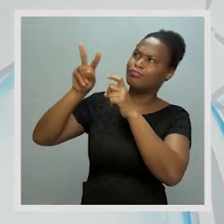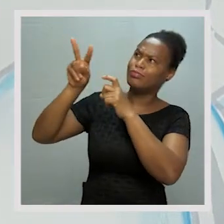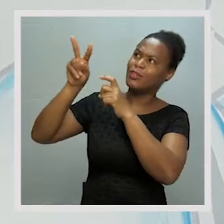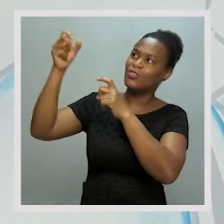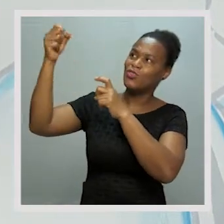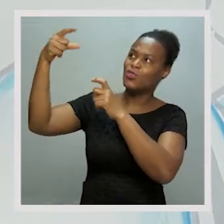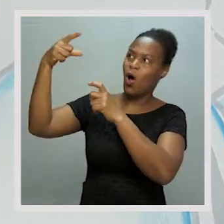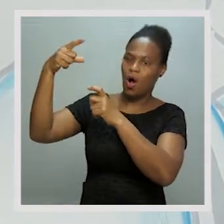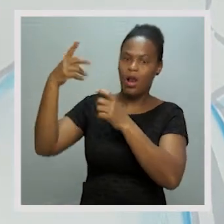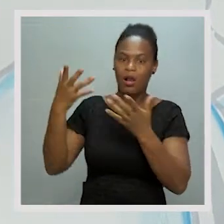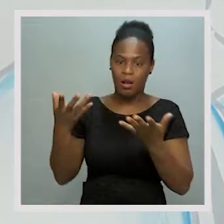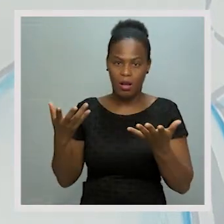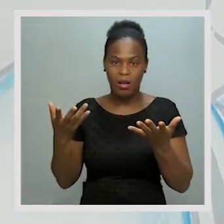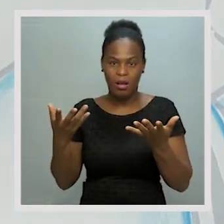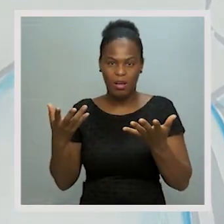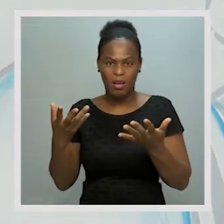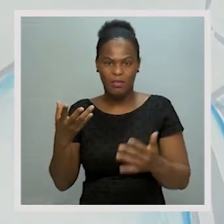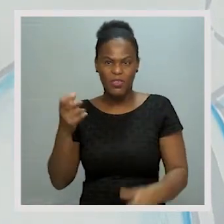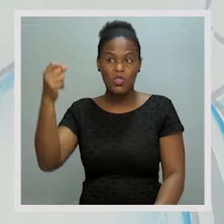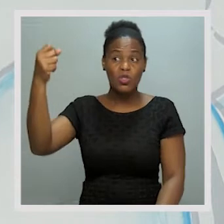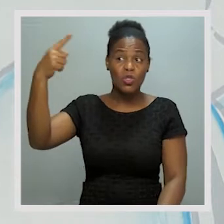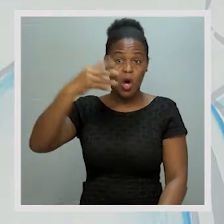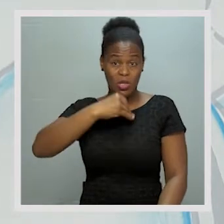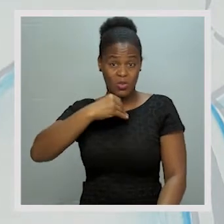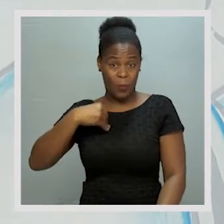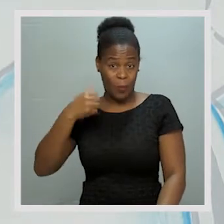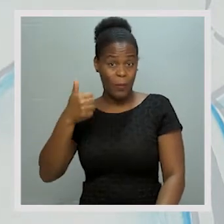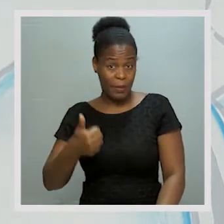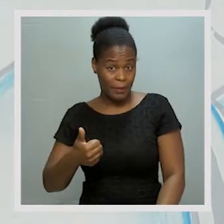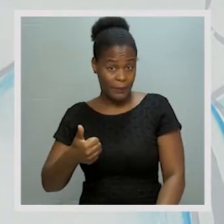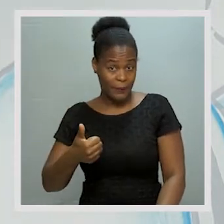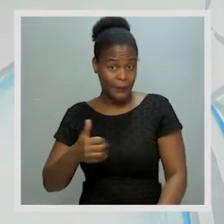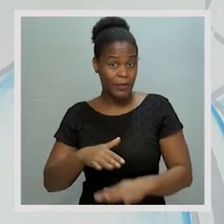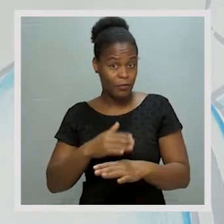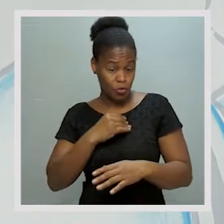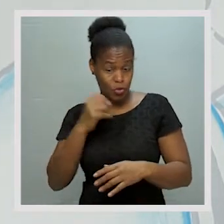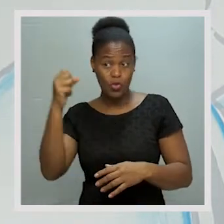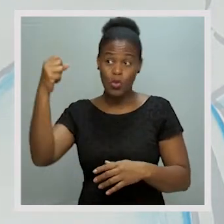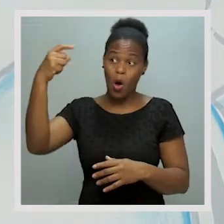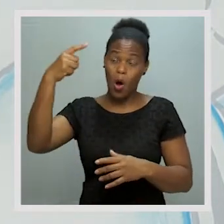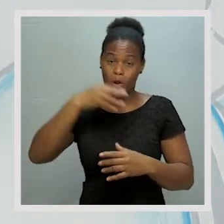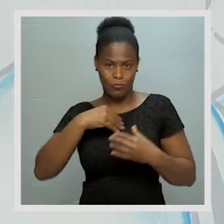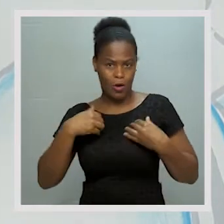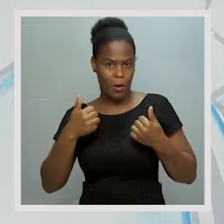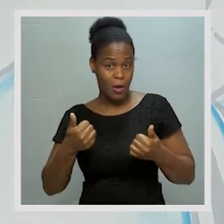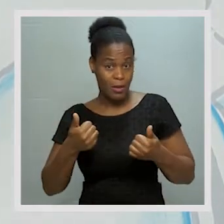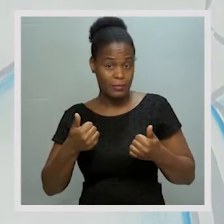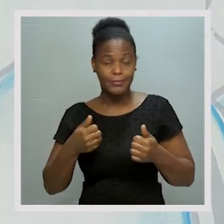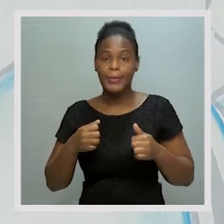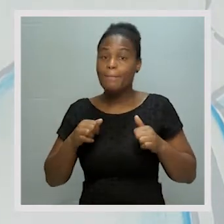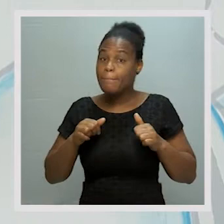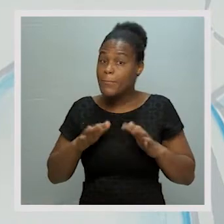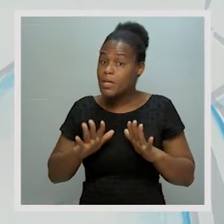não é? O sol faz bem à saúde, ou não? Isso mesmo, nós devemos tomar algum